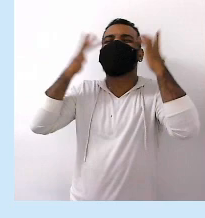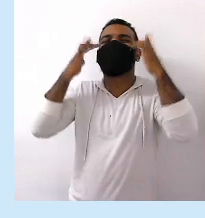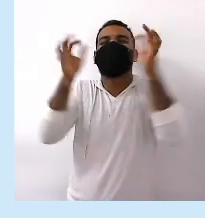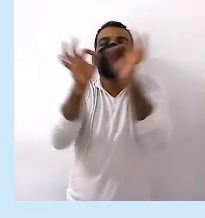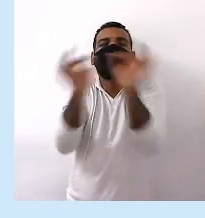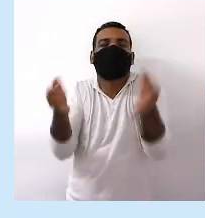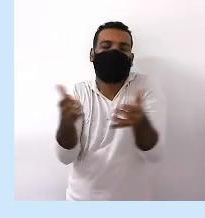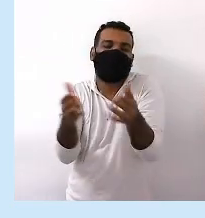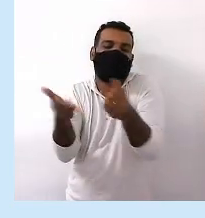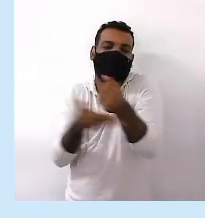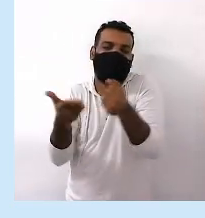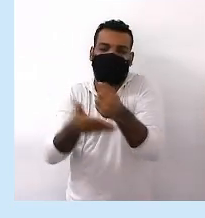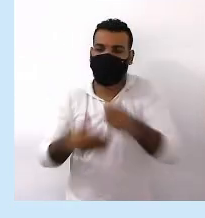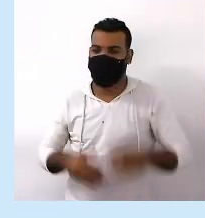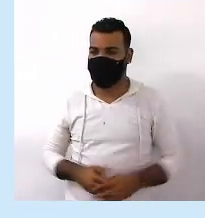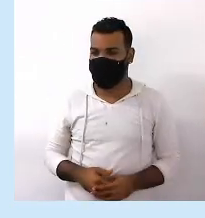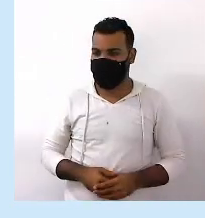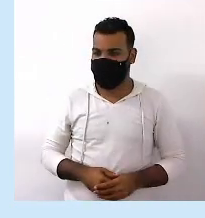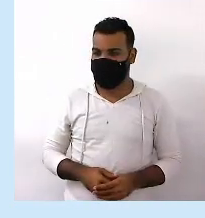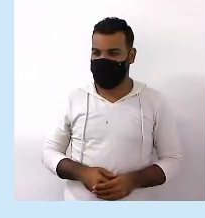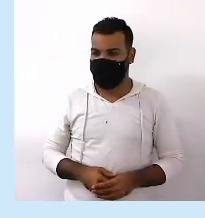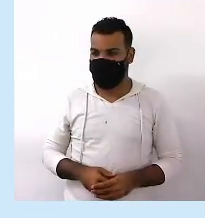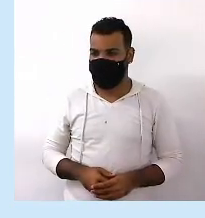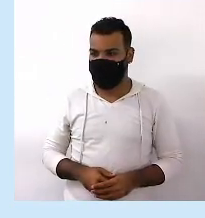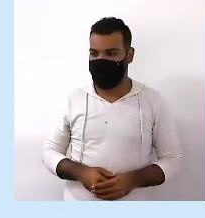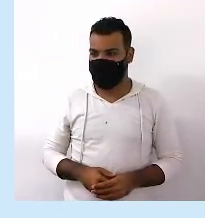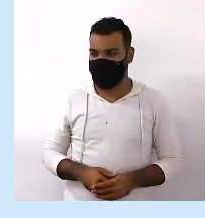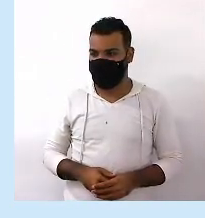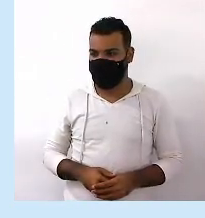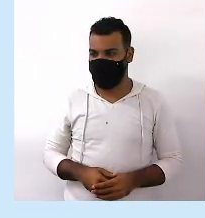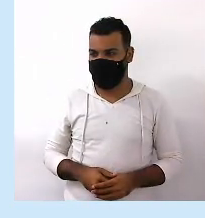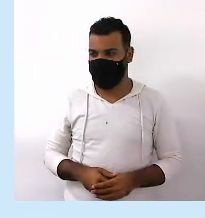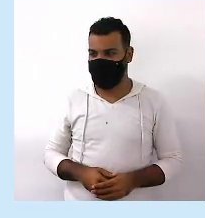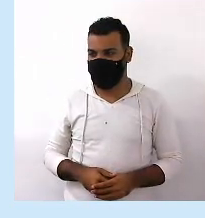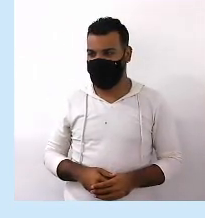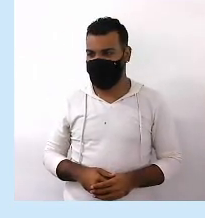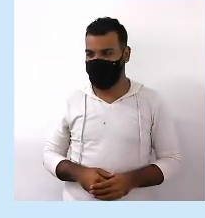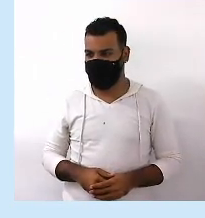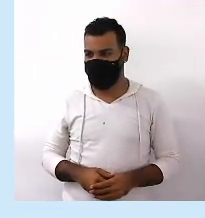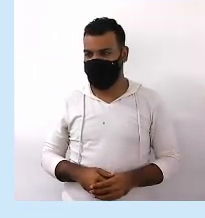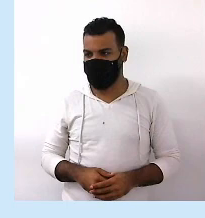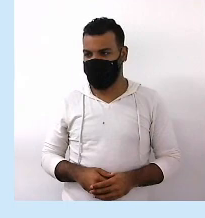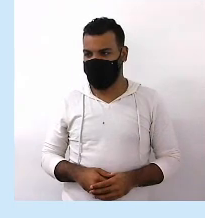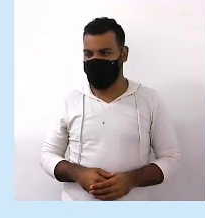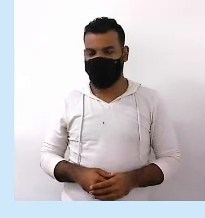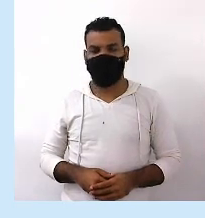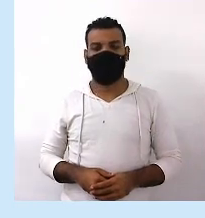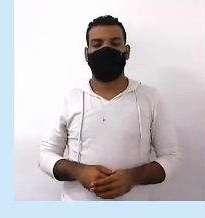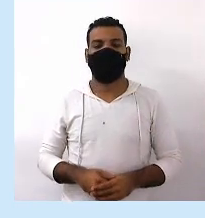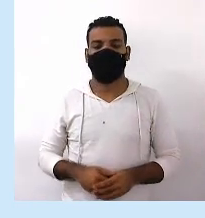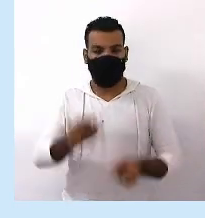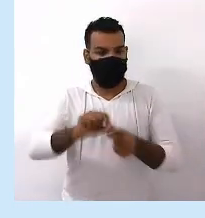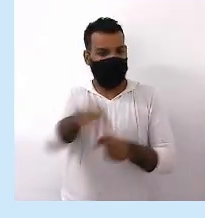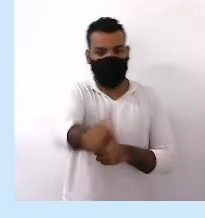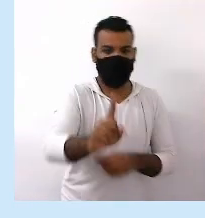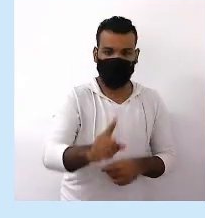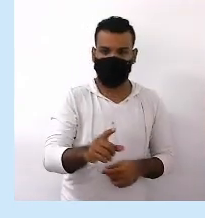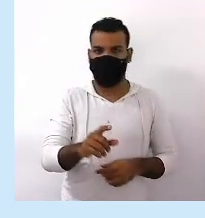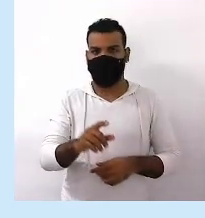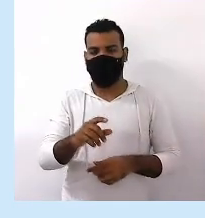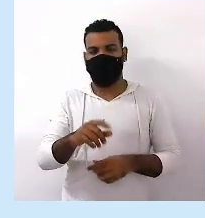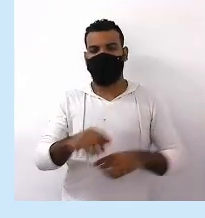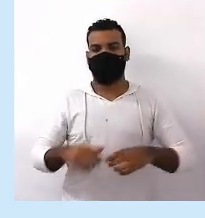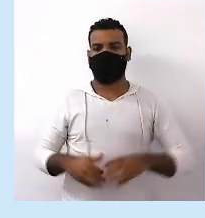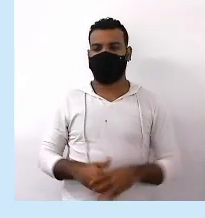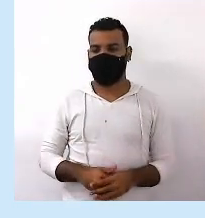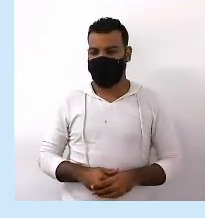Mais imposto Impositivo Vamos dizer assim É quando ele está No imperativo Não use Não faça isso Não faça aquilo